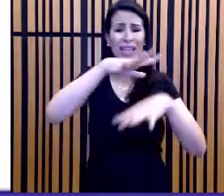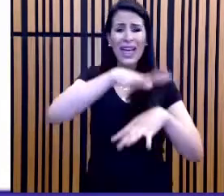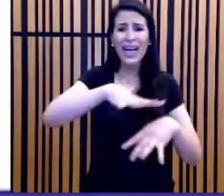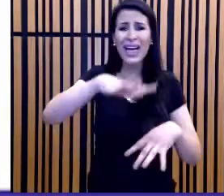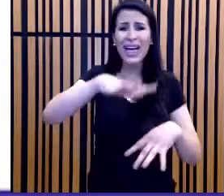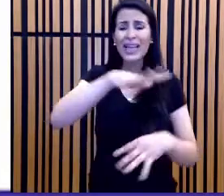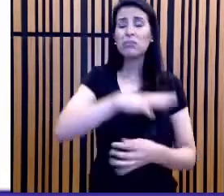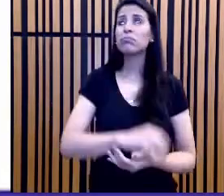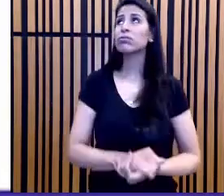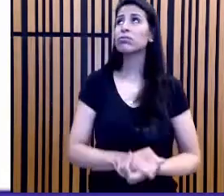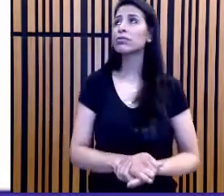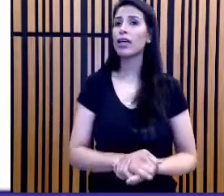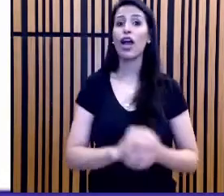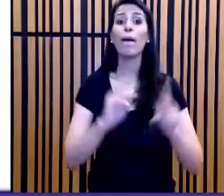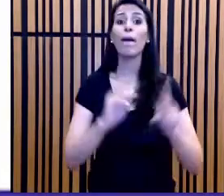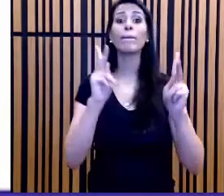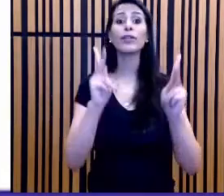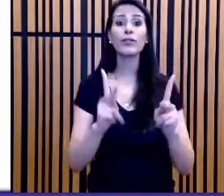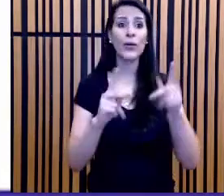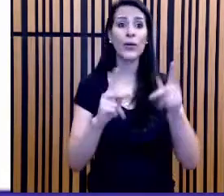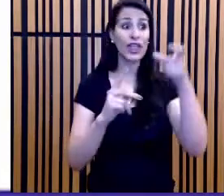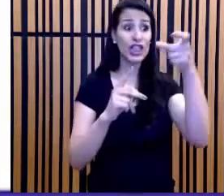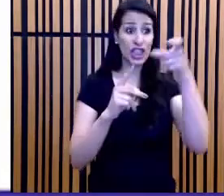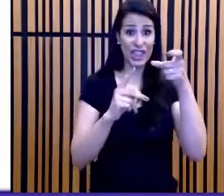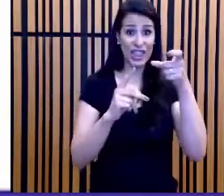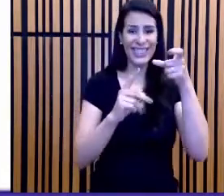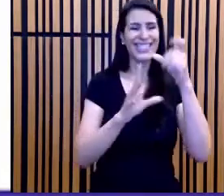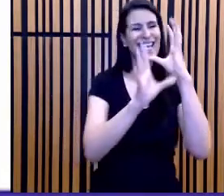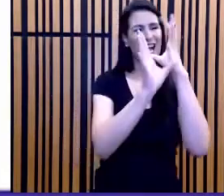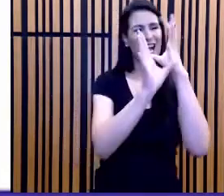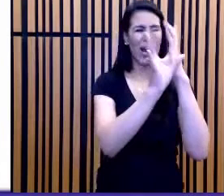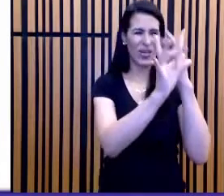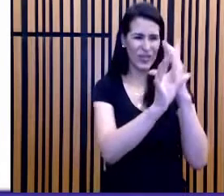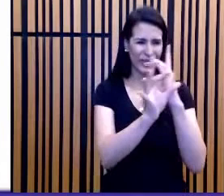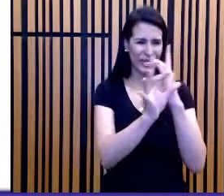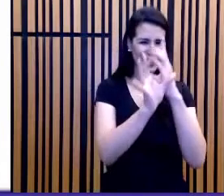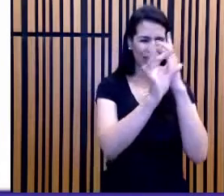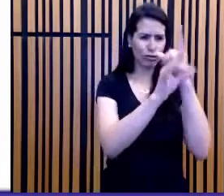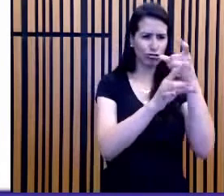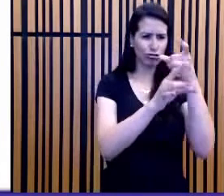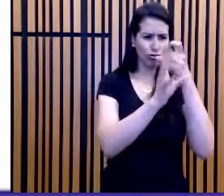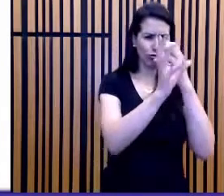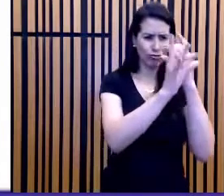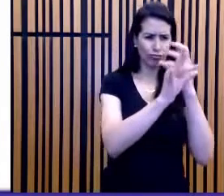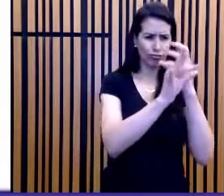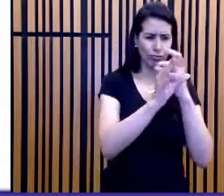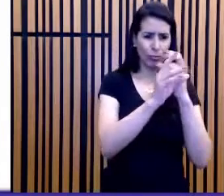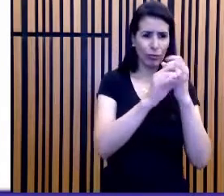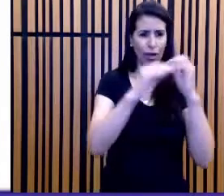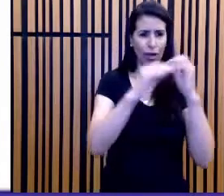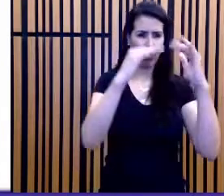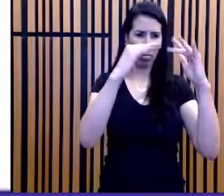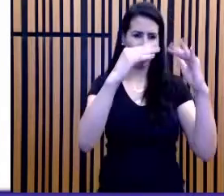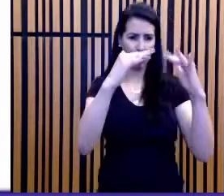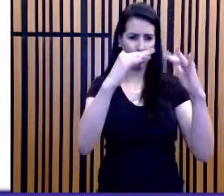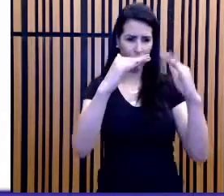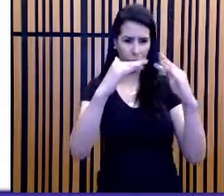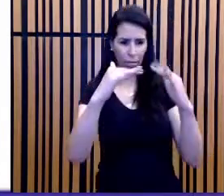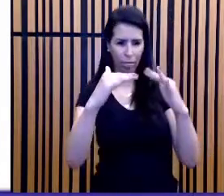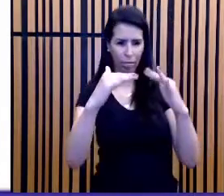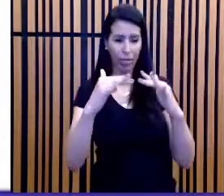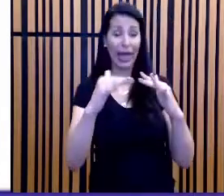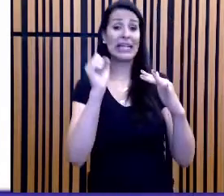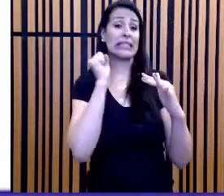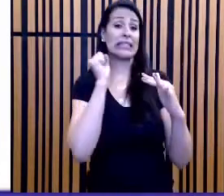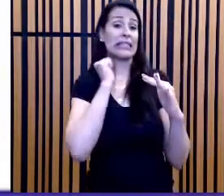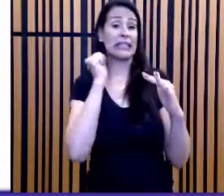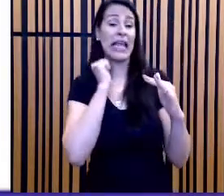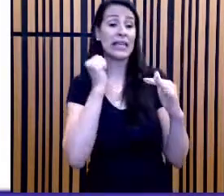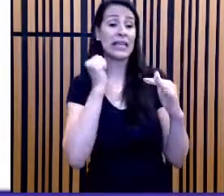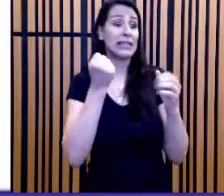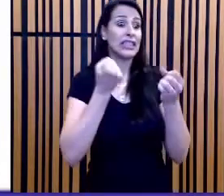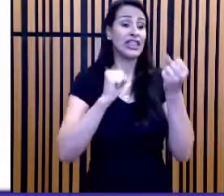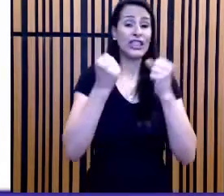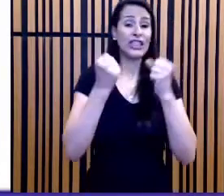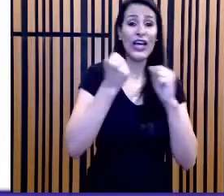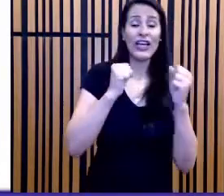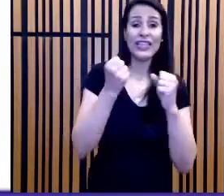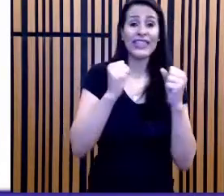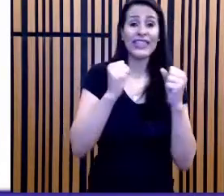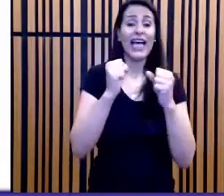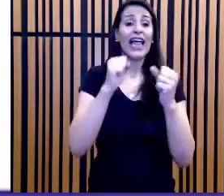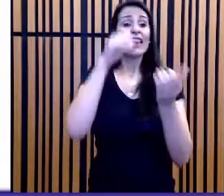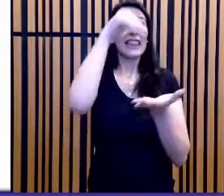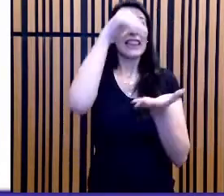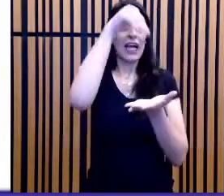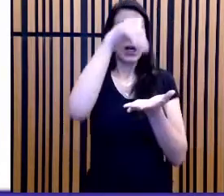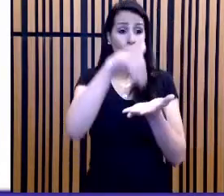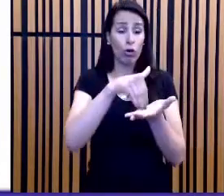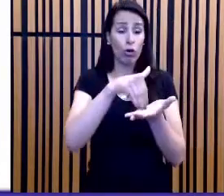calcula o X e lá no final, na última linha do enunciado, onde ela não chegou porque ela cansou, porque ela se estressou, porque ela se sentiu ansiosa, na última linha do